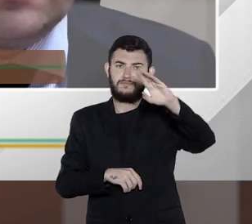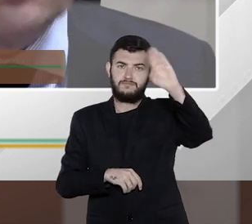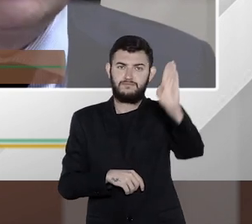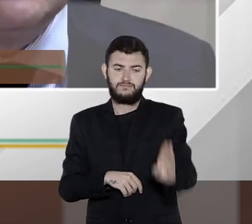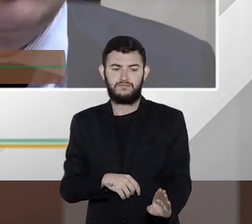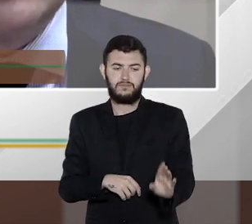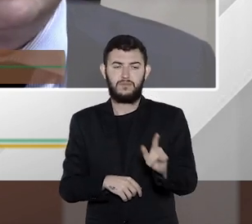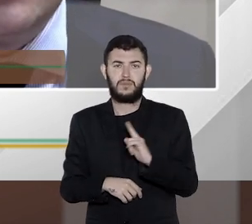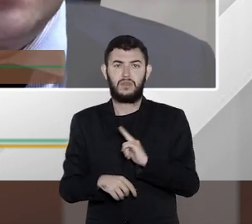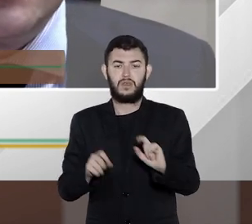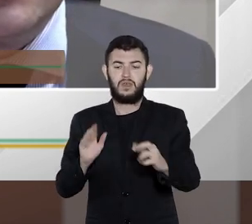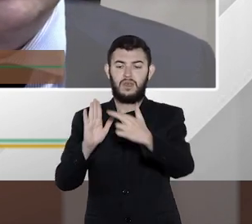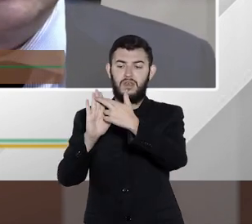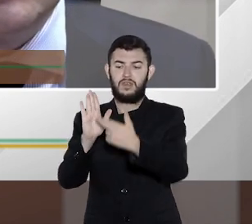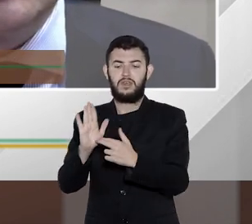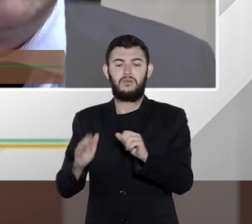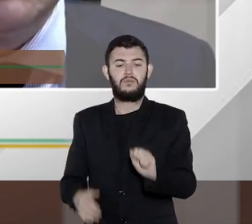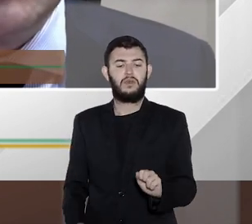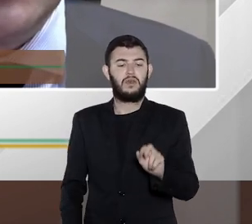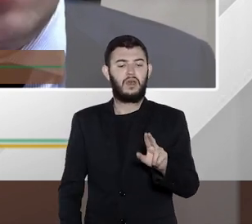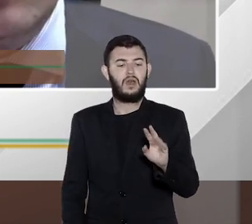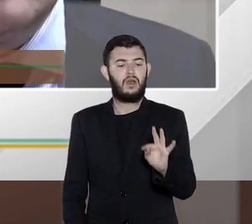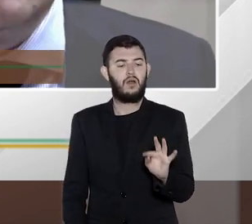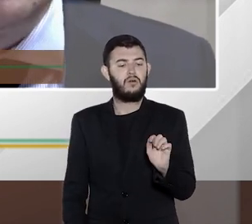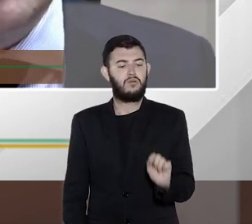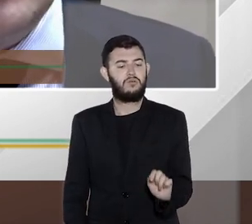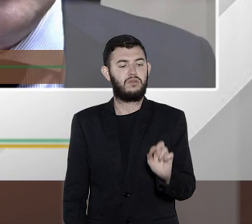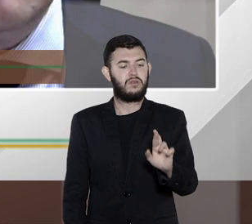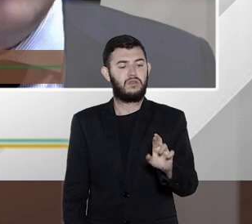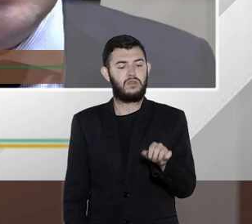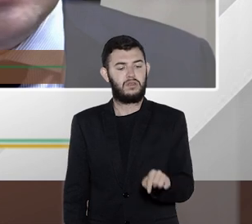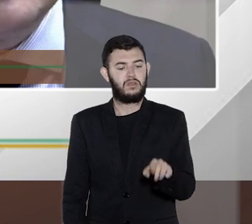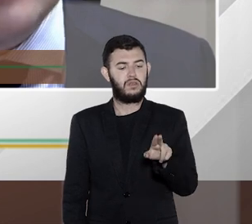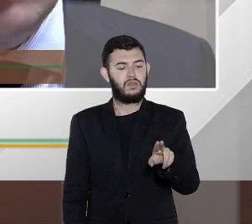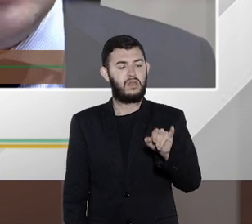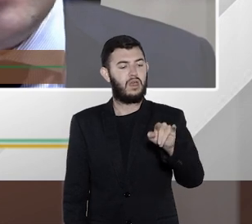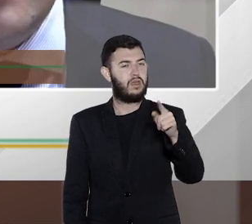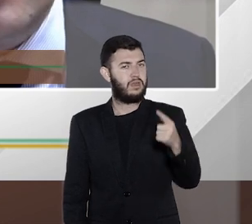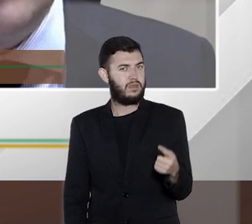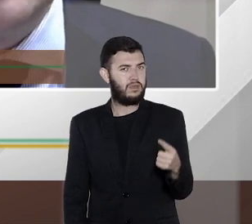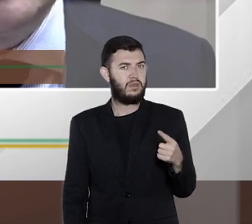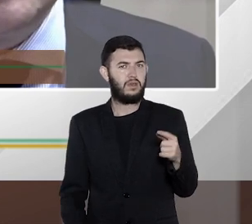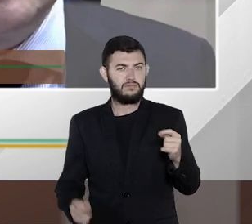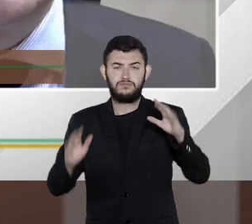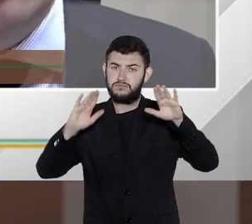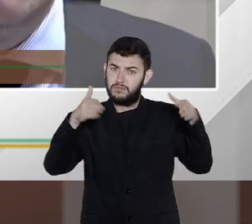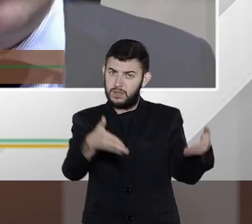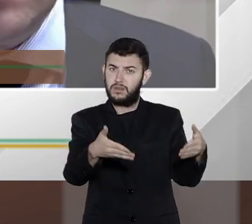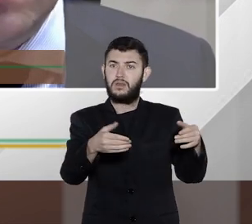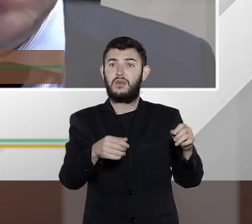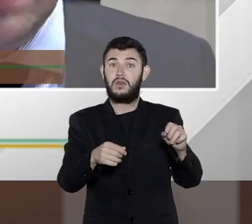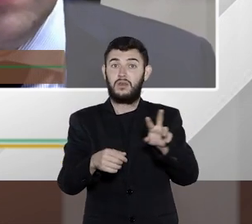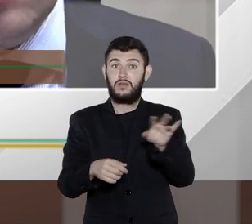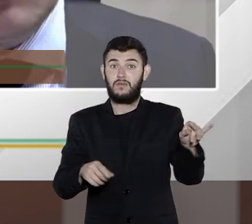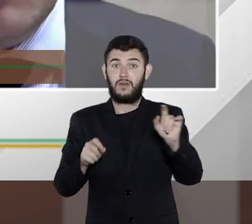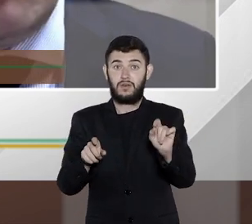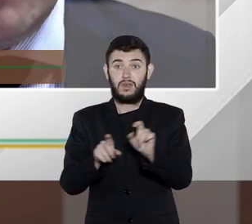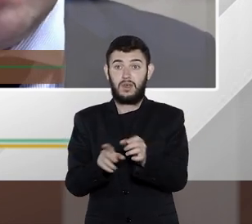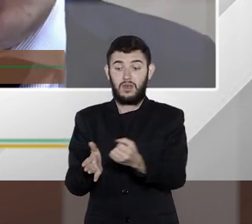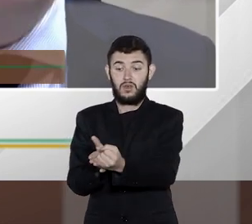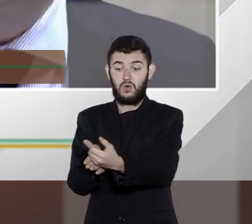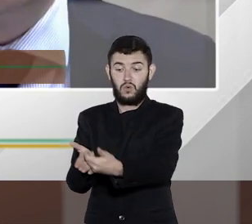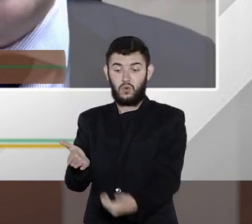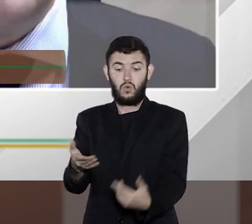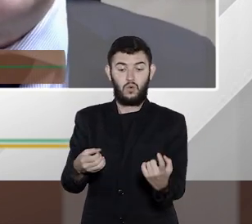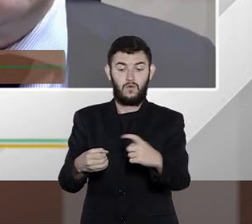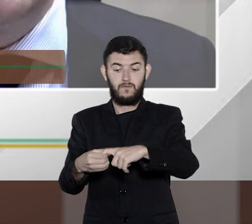regime de autarquia em regime especial e ela vai catalogar esses convênios, é